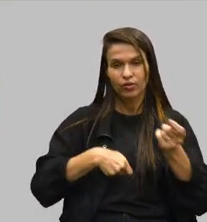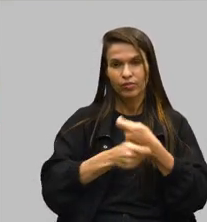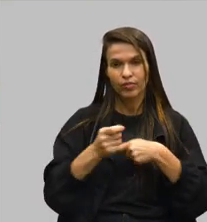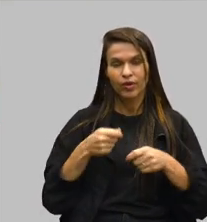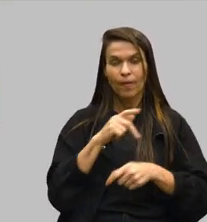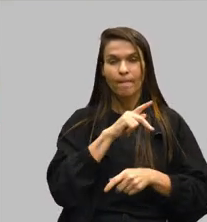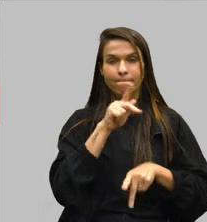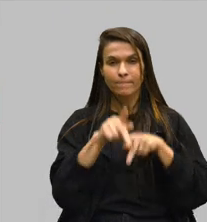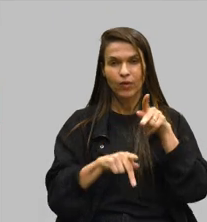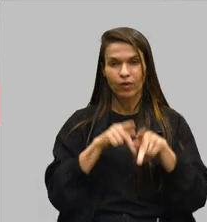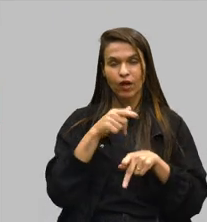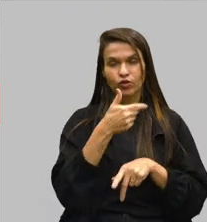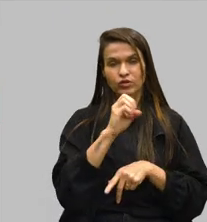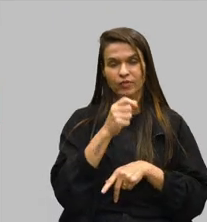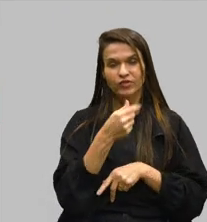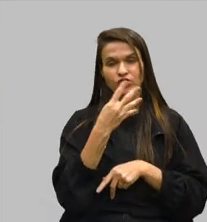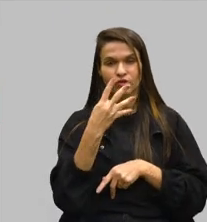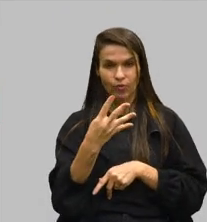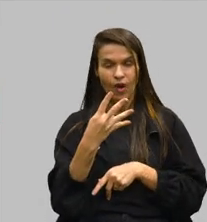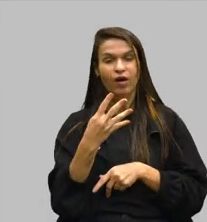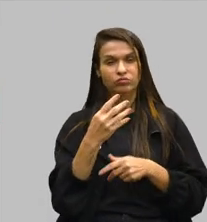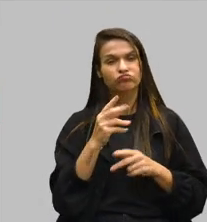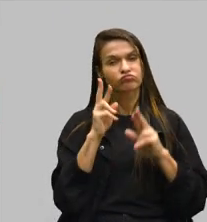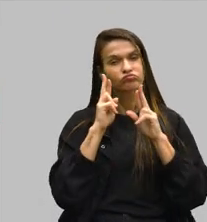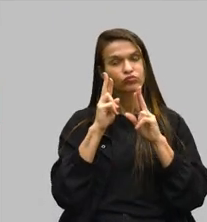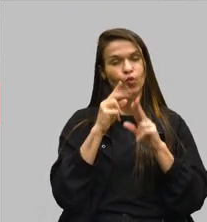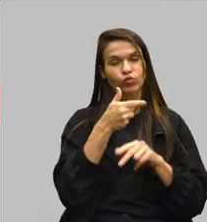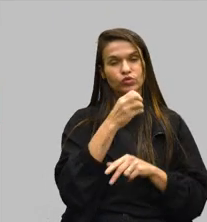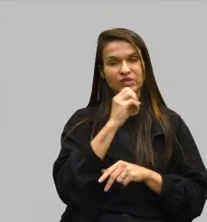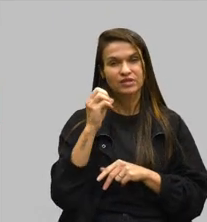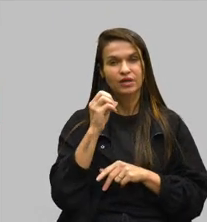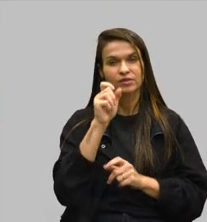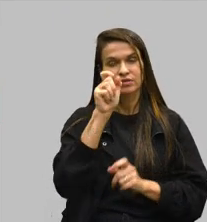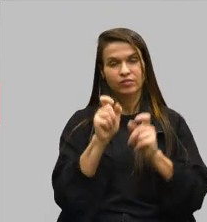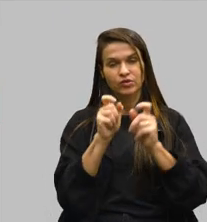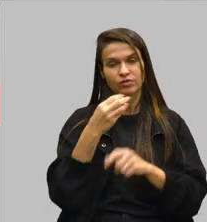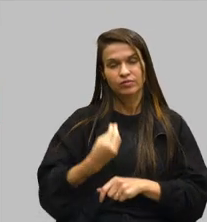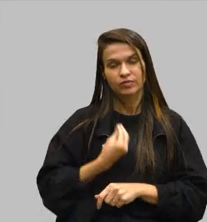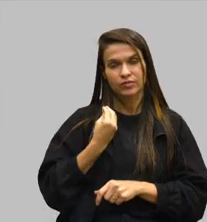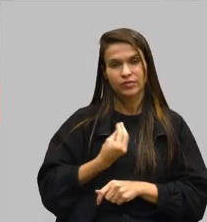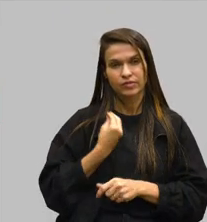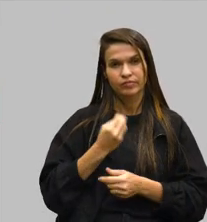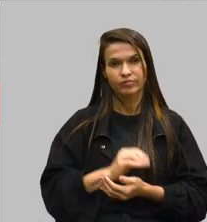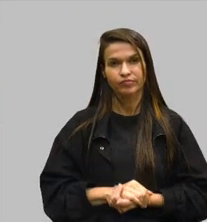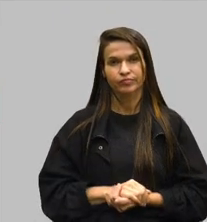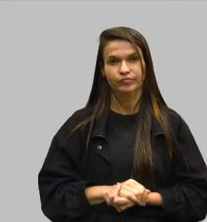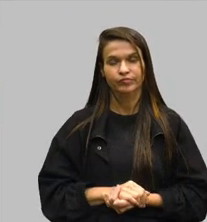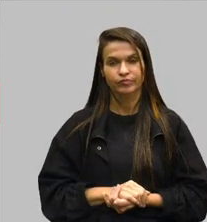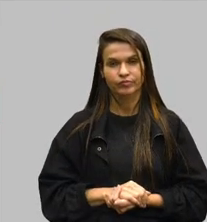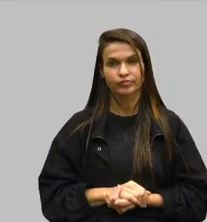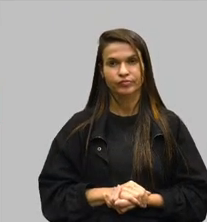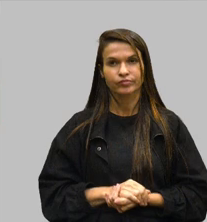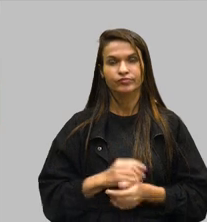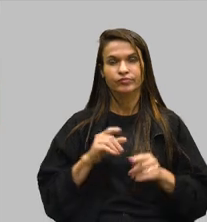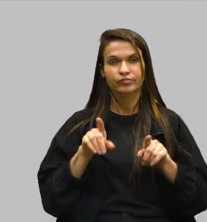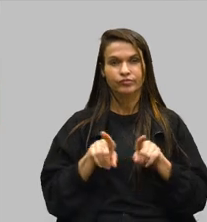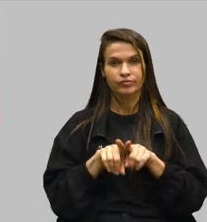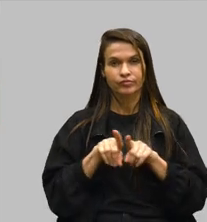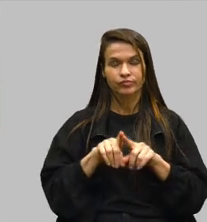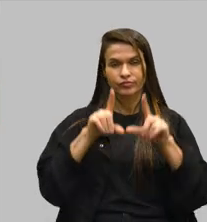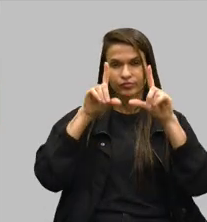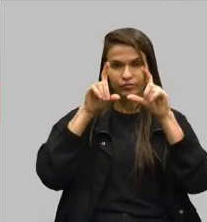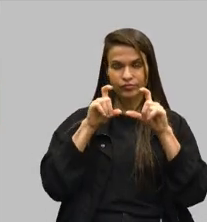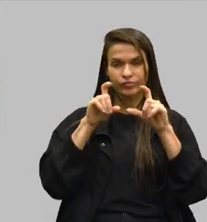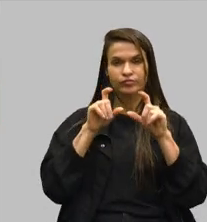Solidária em 2024, contando com 200 participantes. E aí trazemos aqui fotos um pouco da